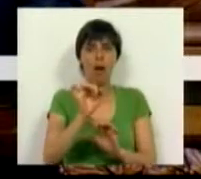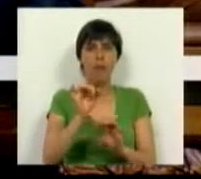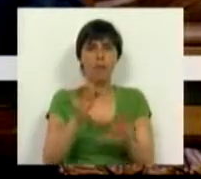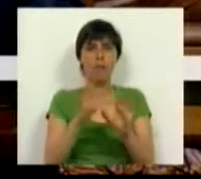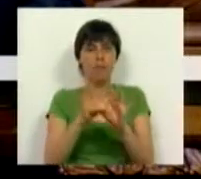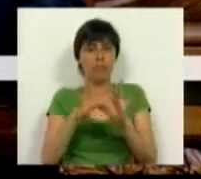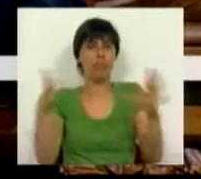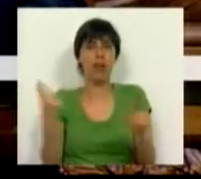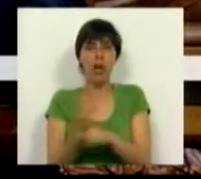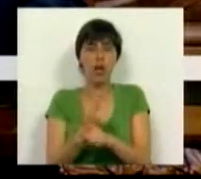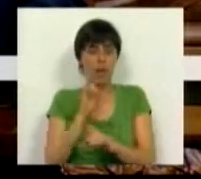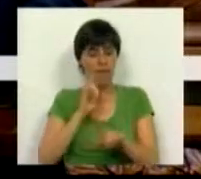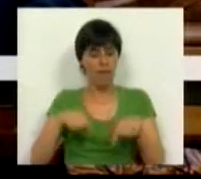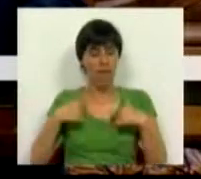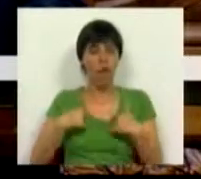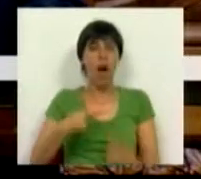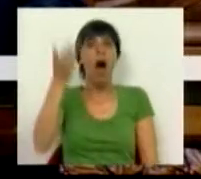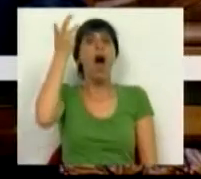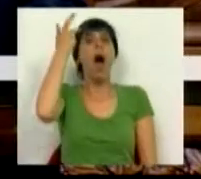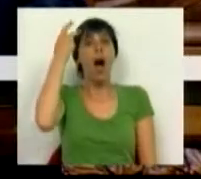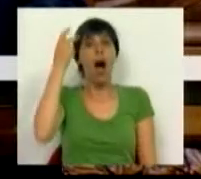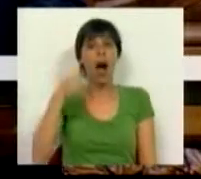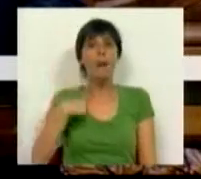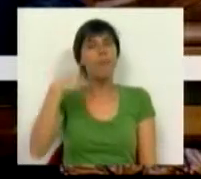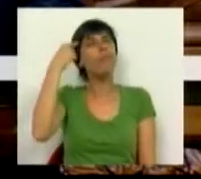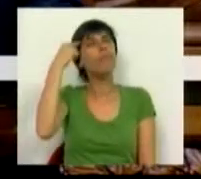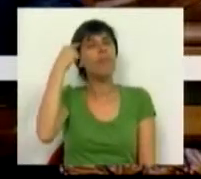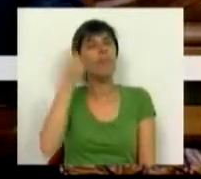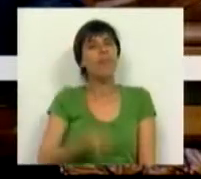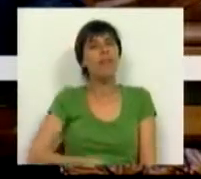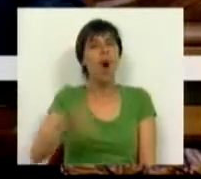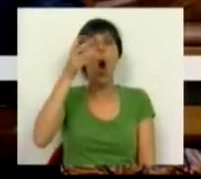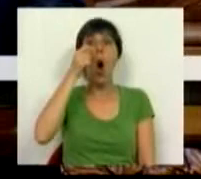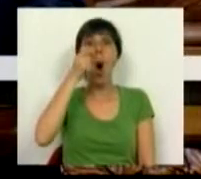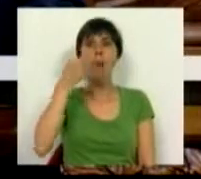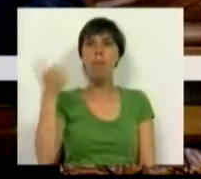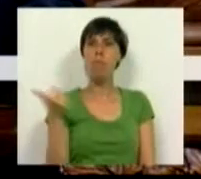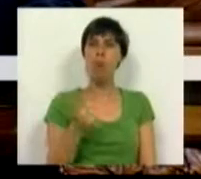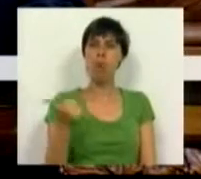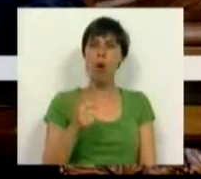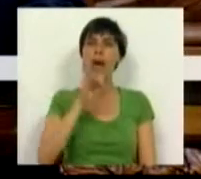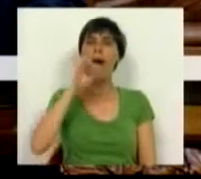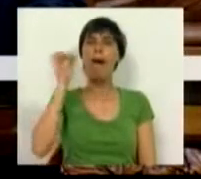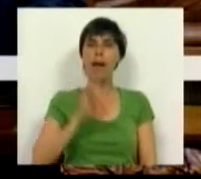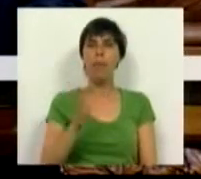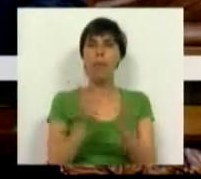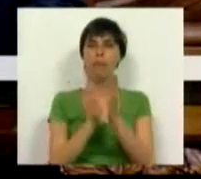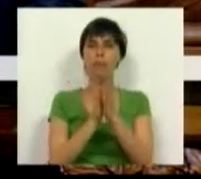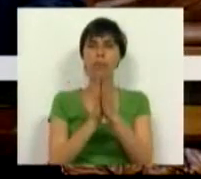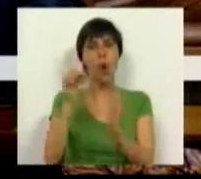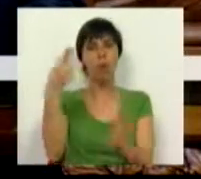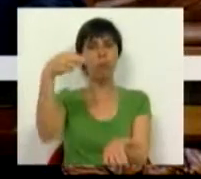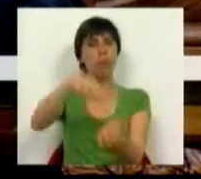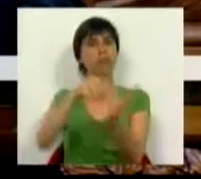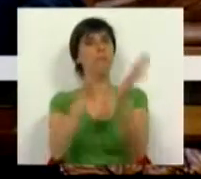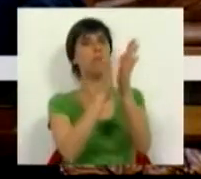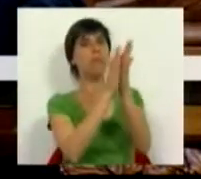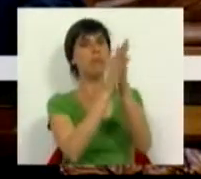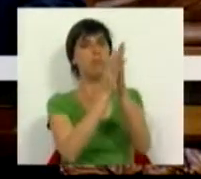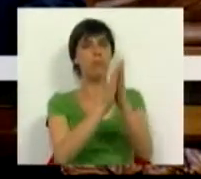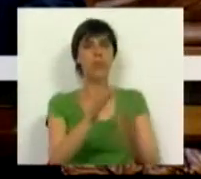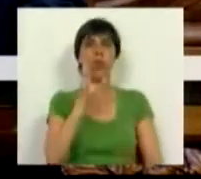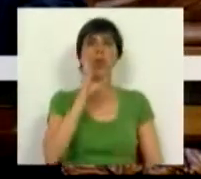desapego aos bens. Lembrei-me, dizia eu, de um conjunto de homens bons, capazes de aplaudir em pé o